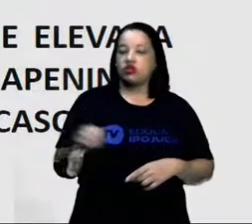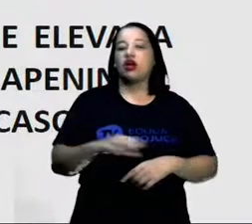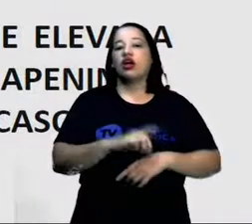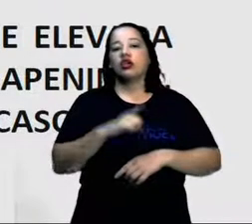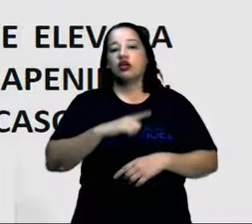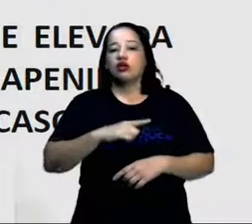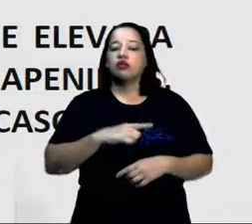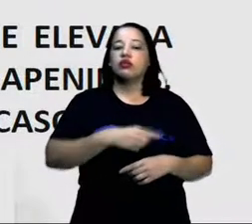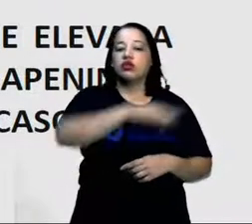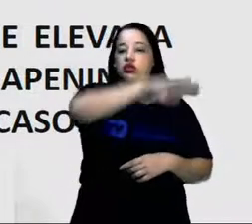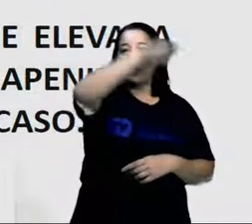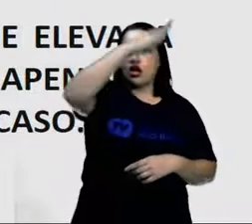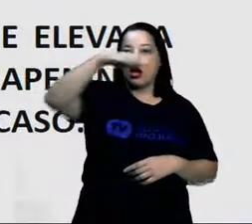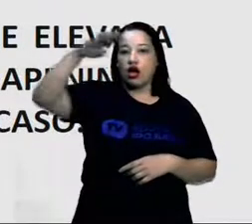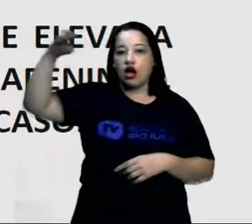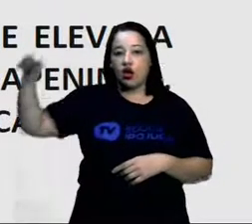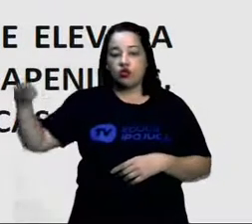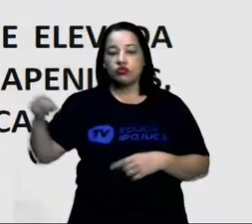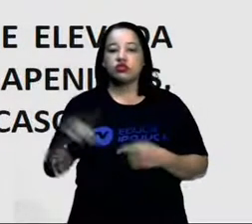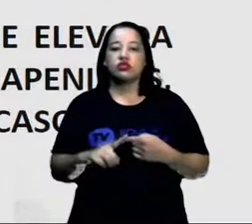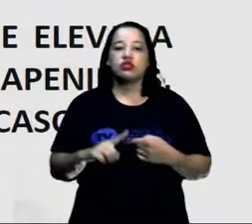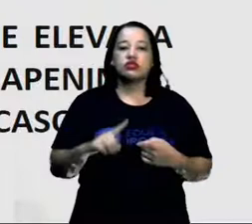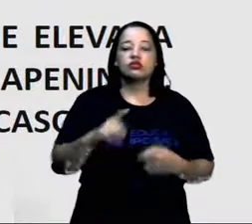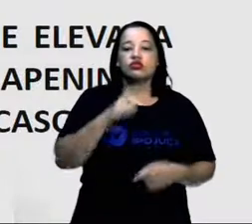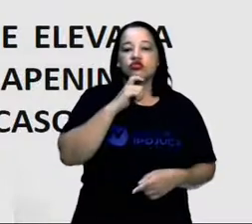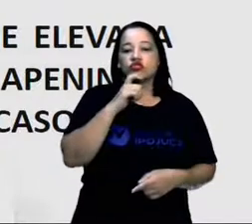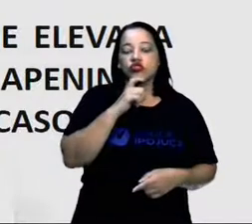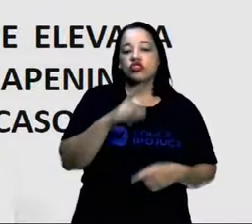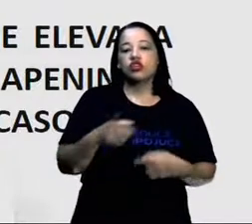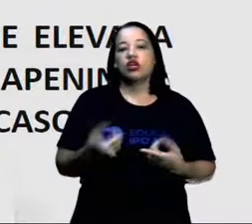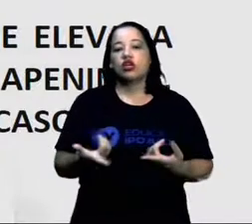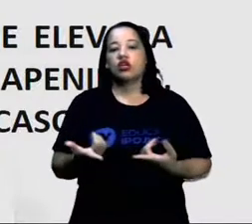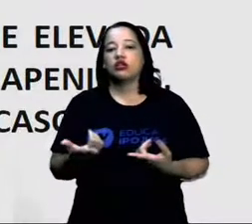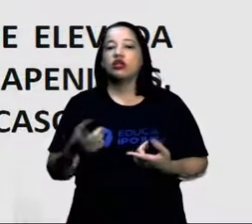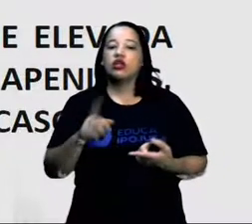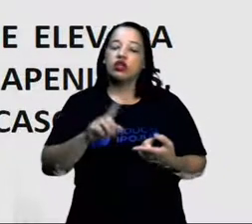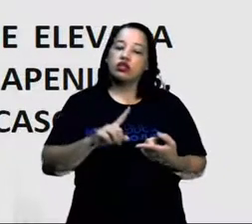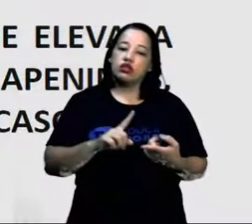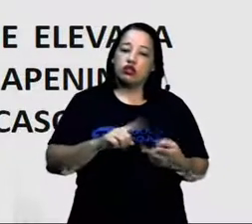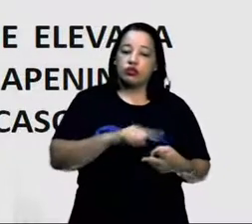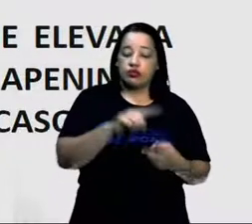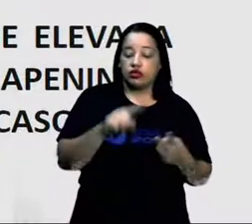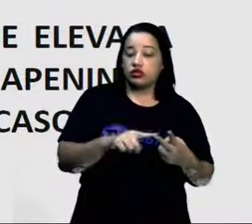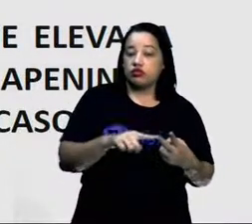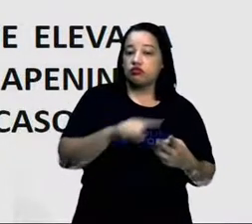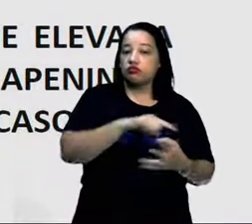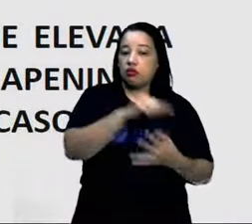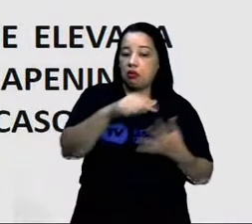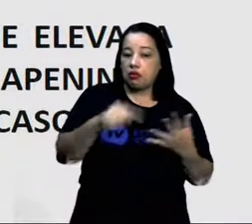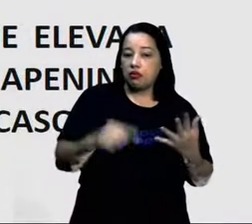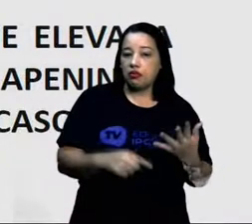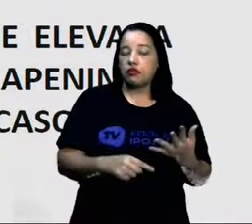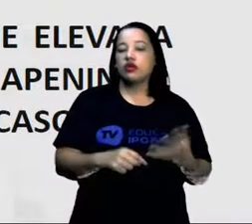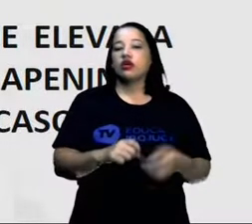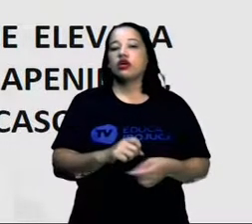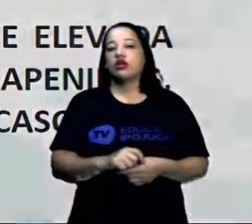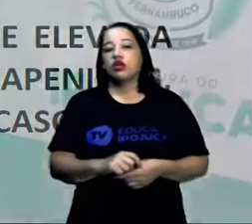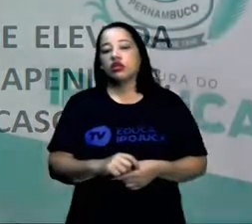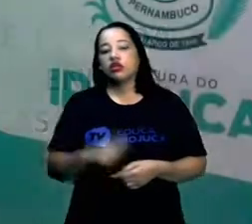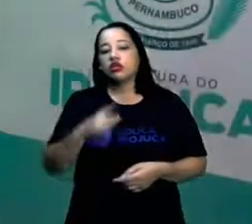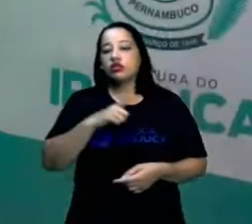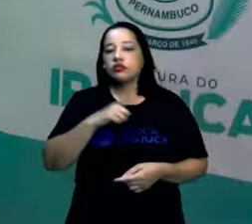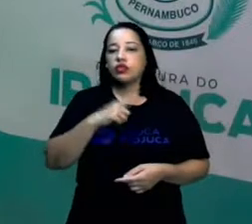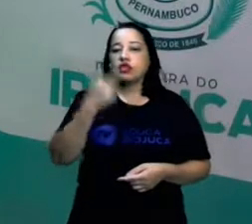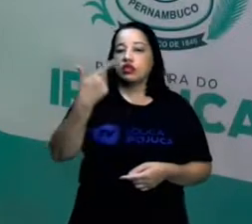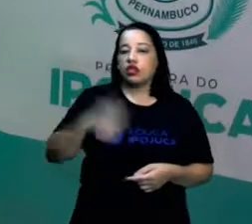os Apeninos, os Alpes dináricos, os Balcãs e a cadeia